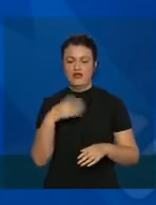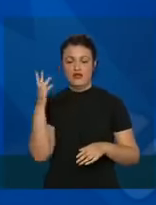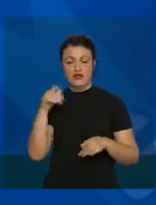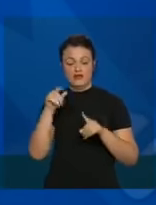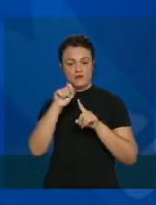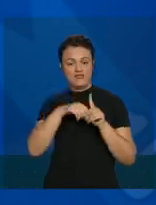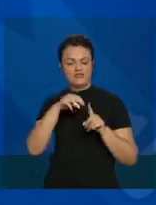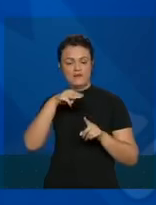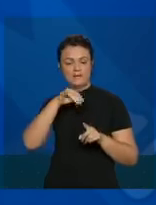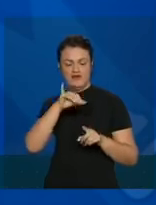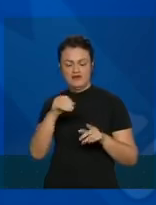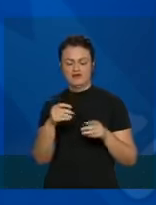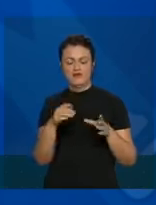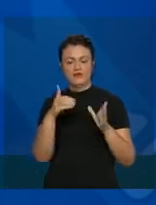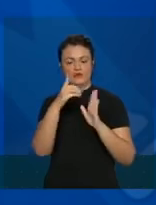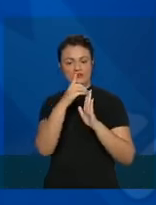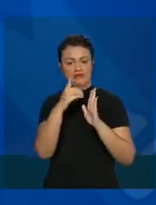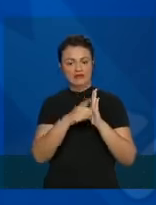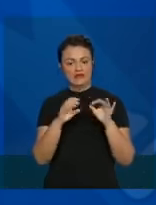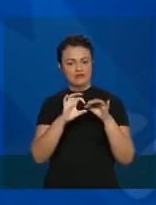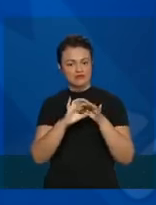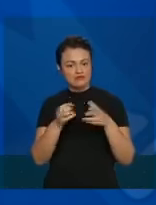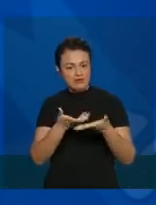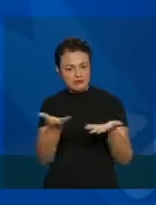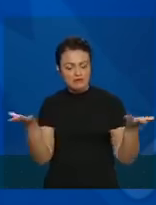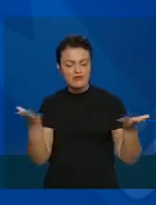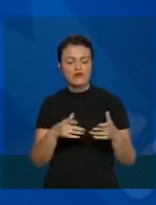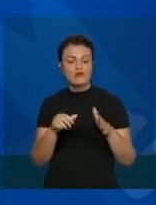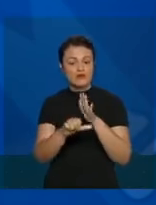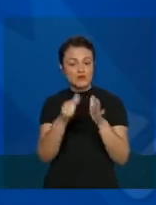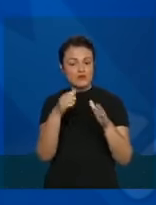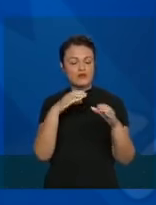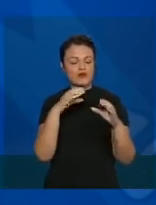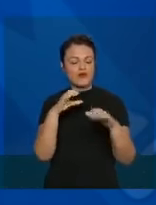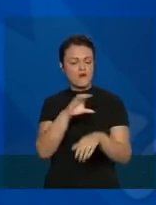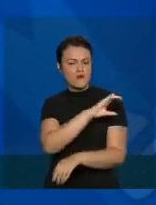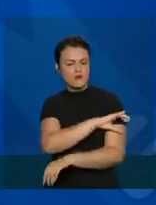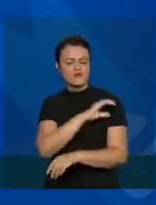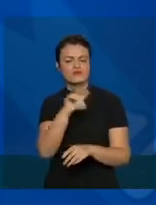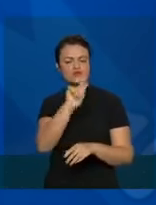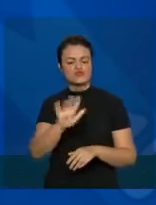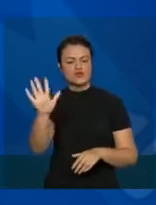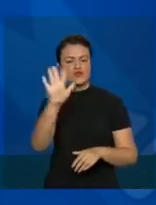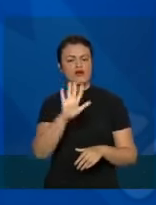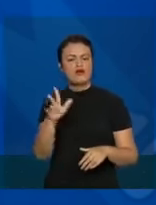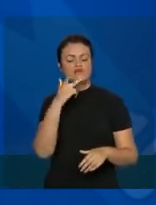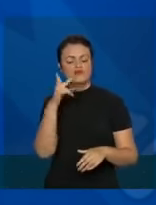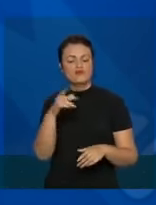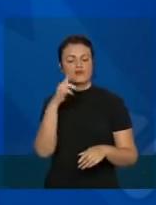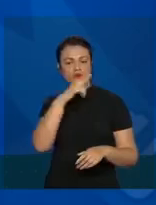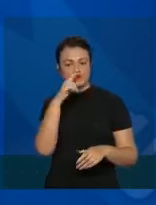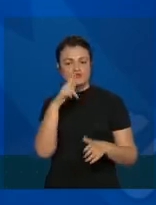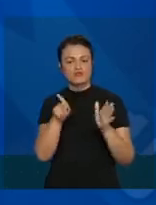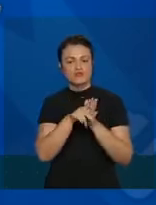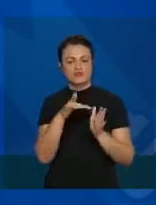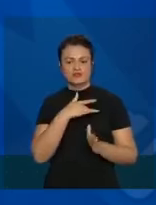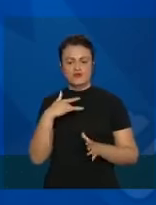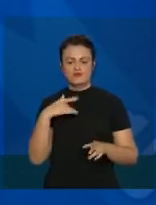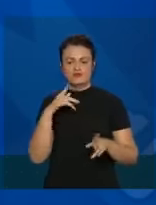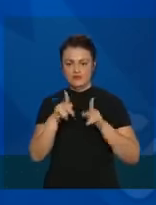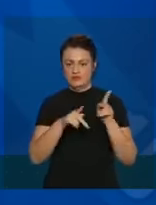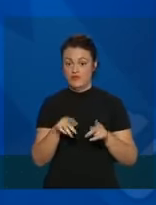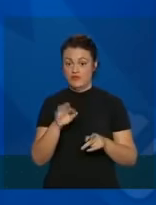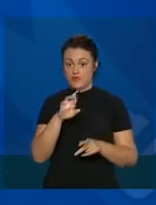19 de maio saiu o decreto, pela primeira vez uma coordenação geral dedicada a emergência de pública. E o Rodrigo